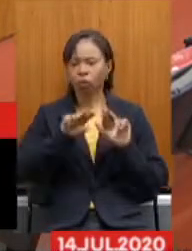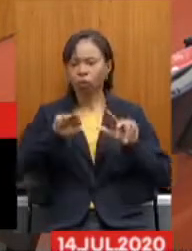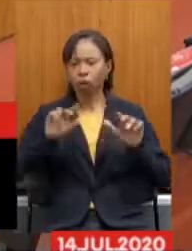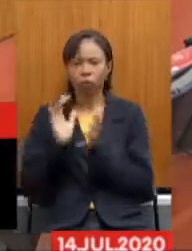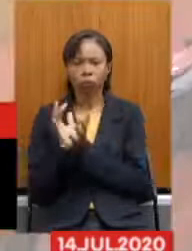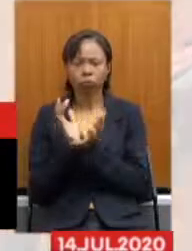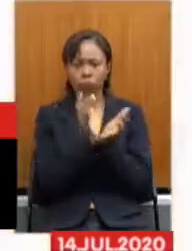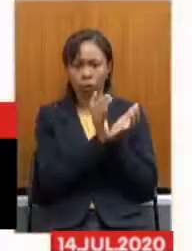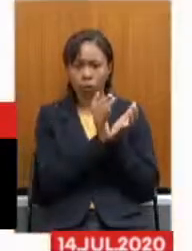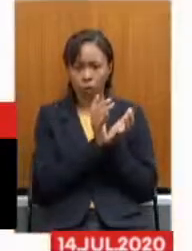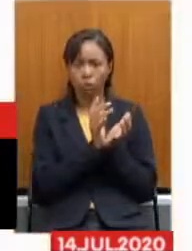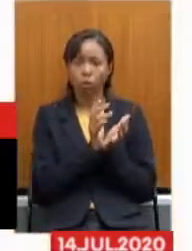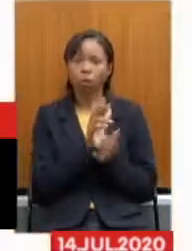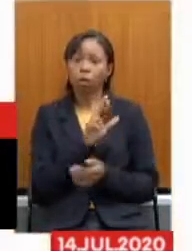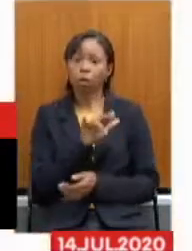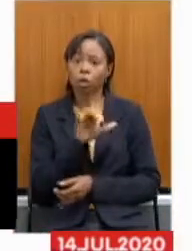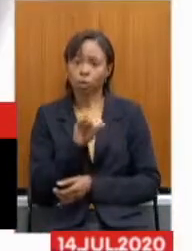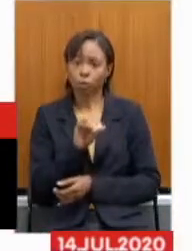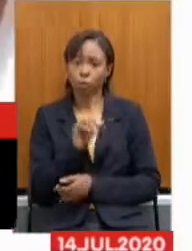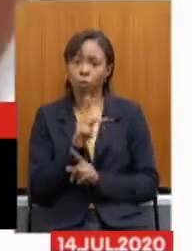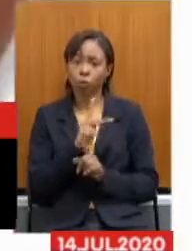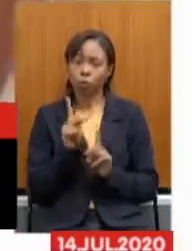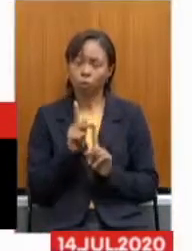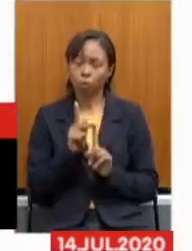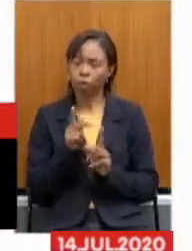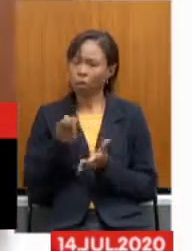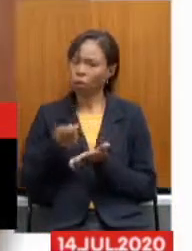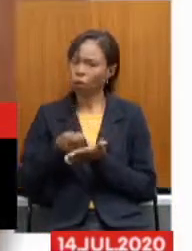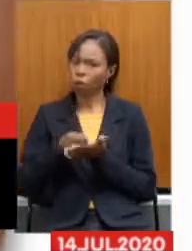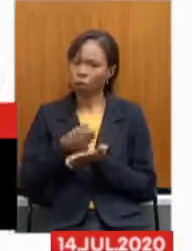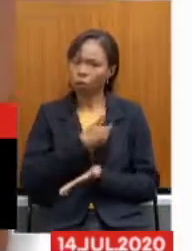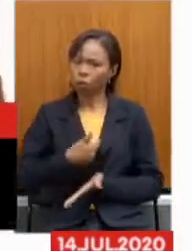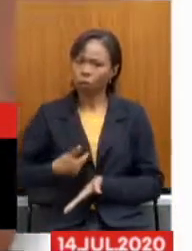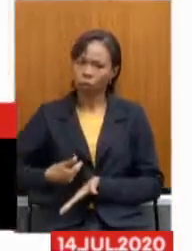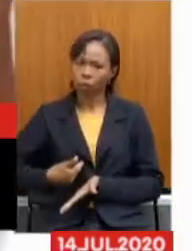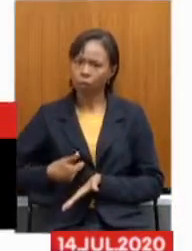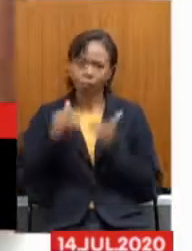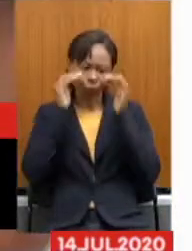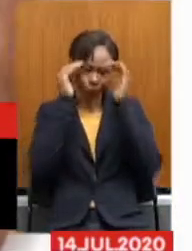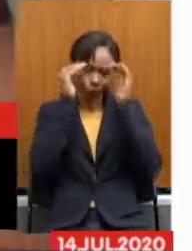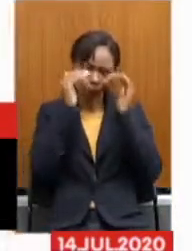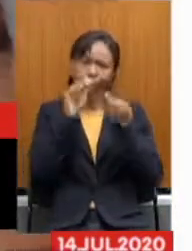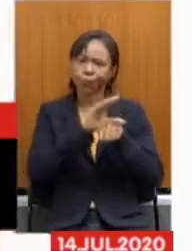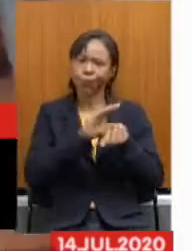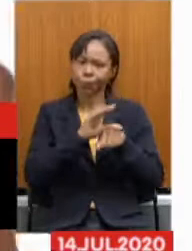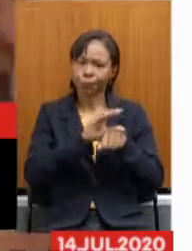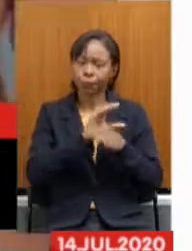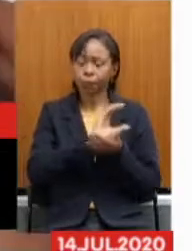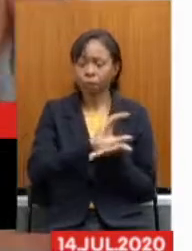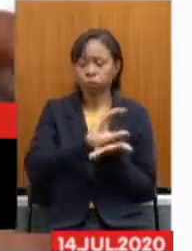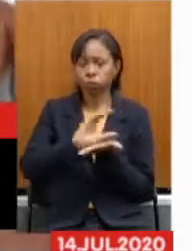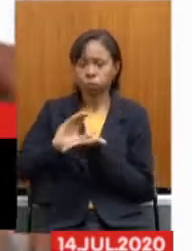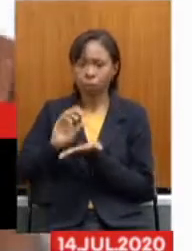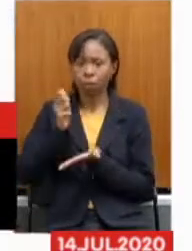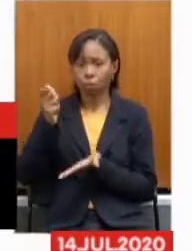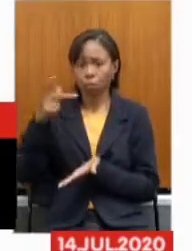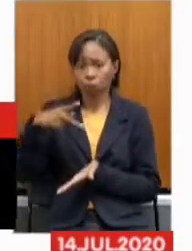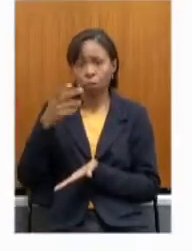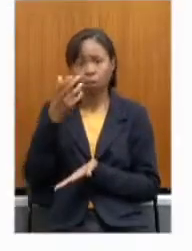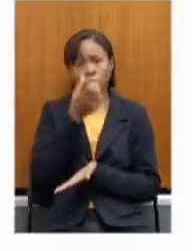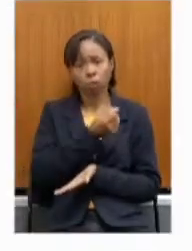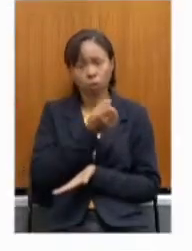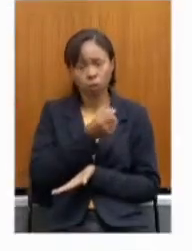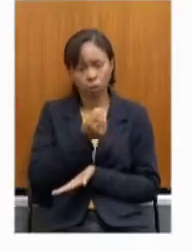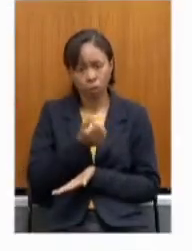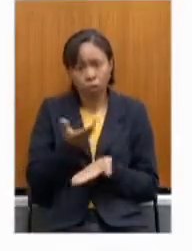Previdência Ao invés de cobrar Do estado Que se mantivesse Cumprindo a constituição E fazendo os repasses Para pagar Aposentadorias E pensões